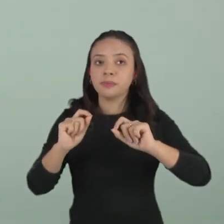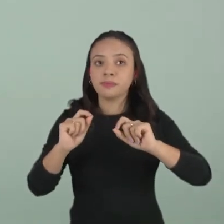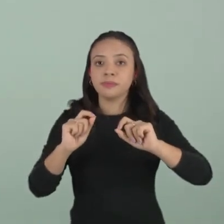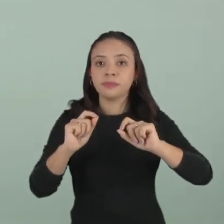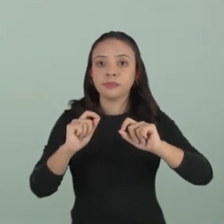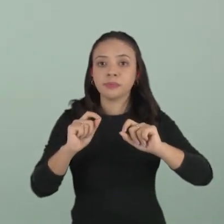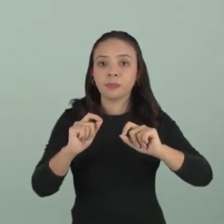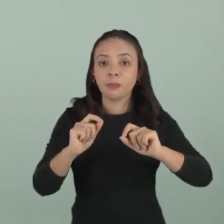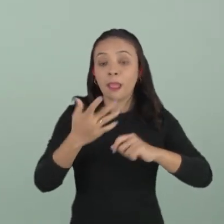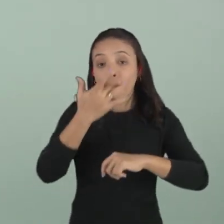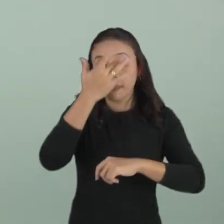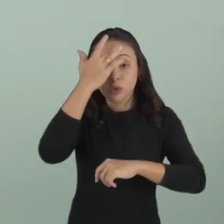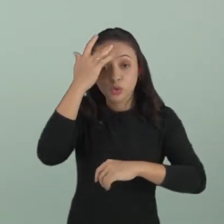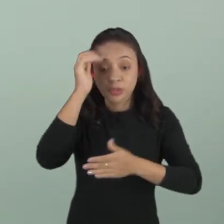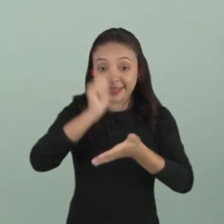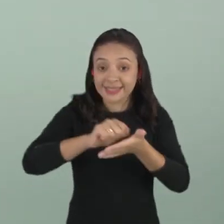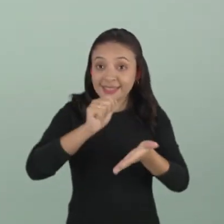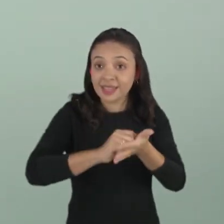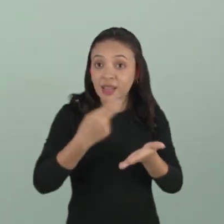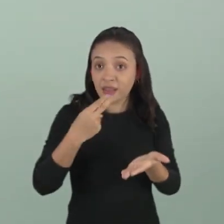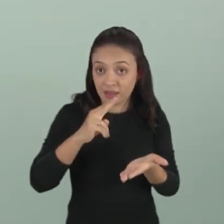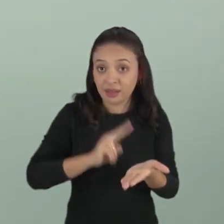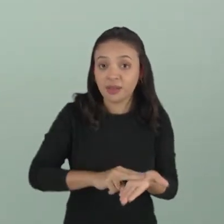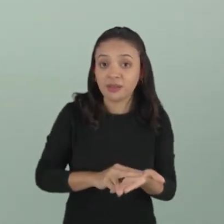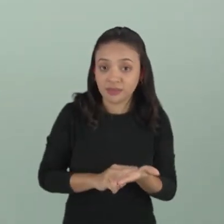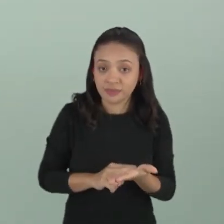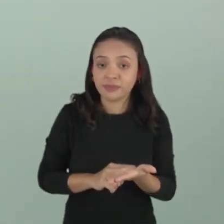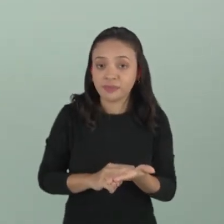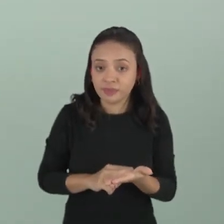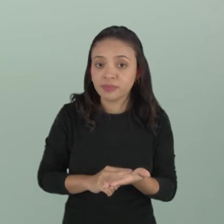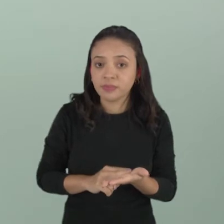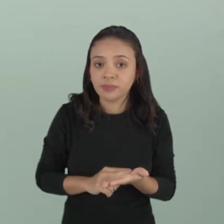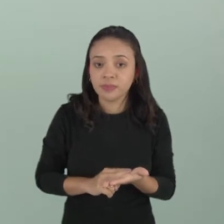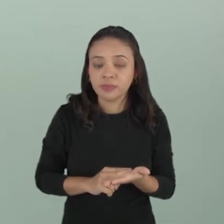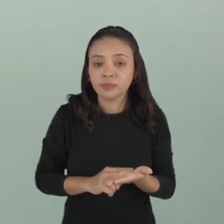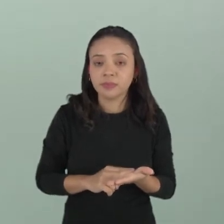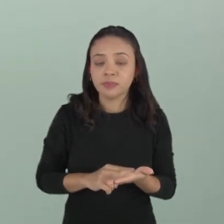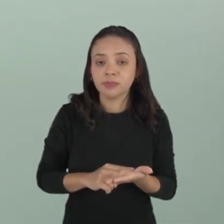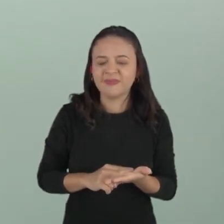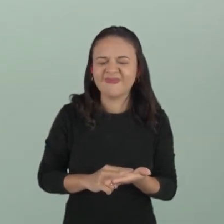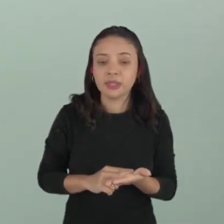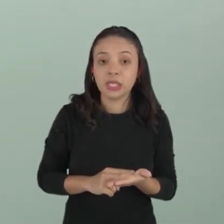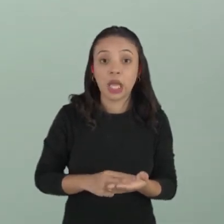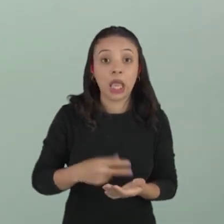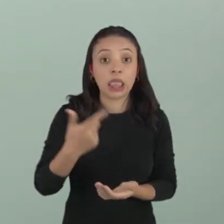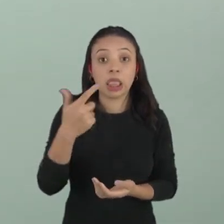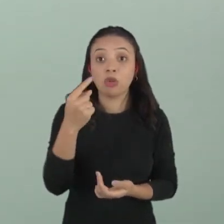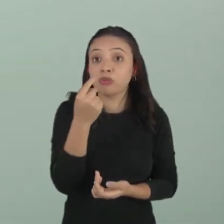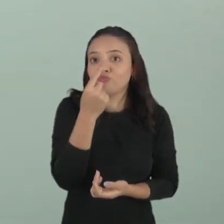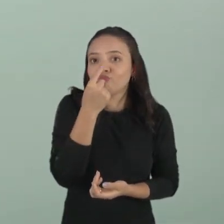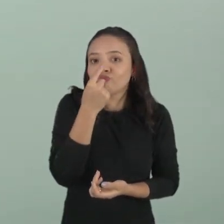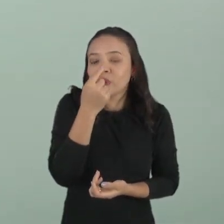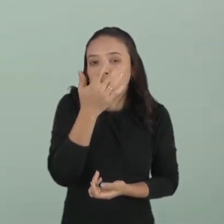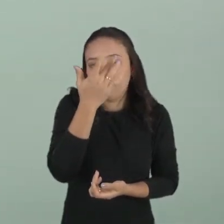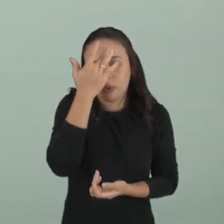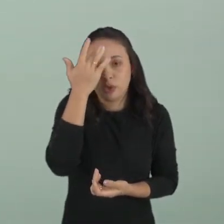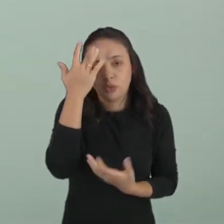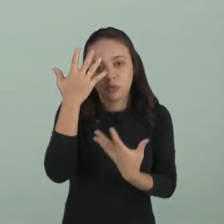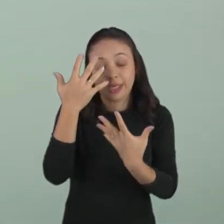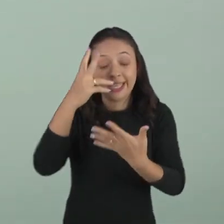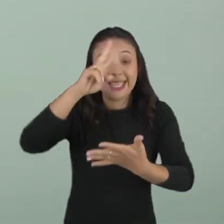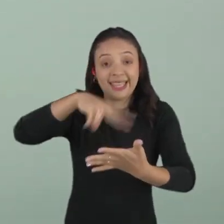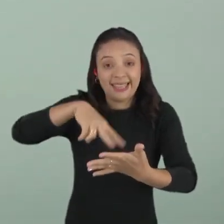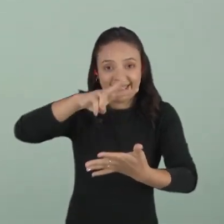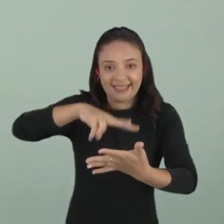o enunciador, aquele que escreve a carta de reclamação, ele não tem uma proximidade com o interlocutor.